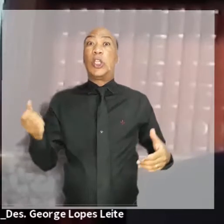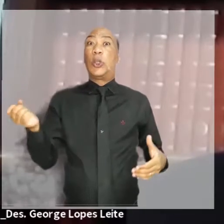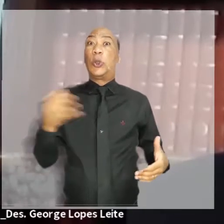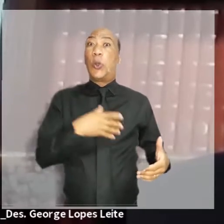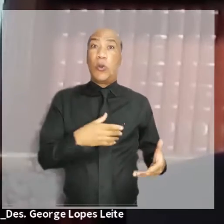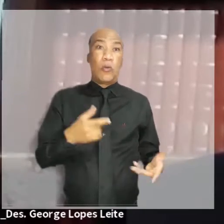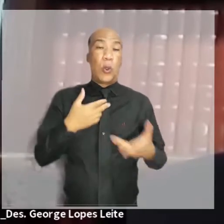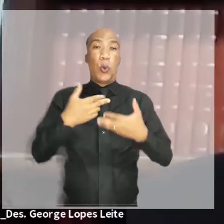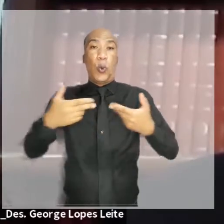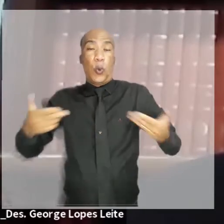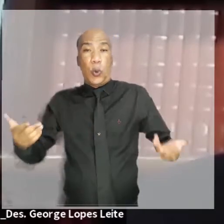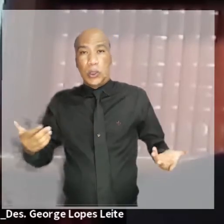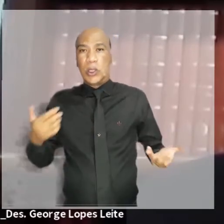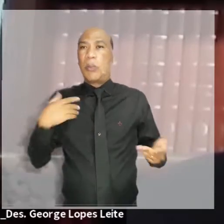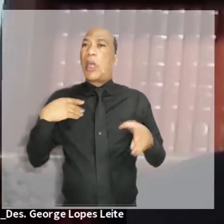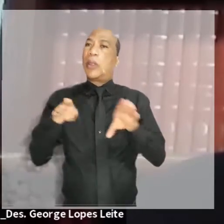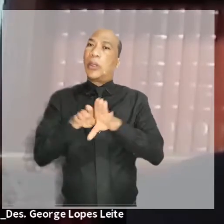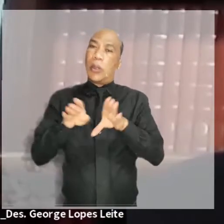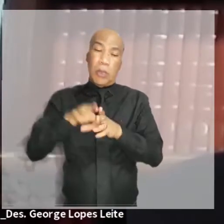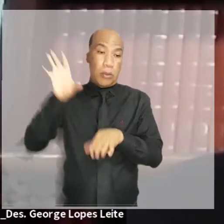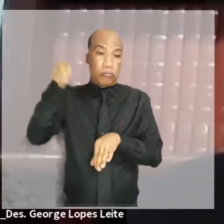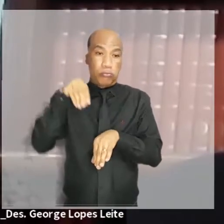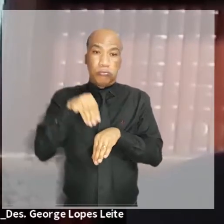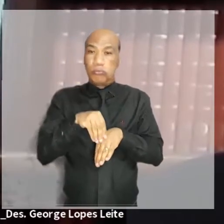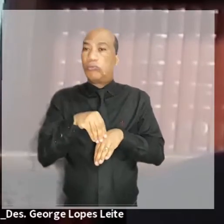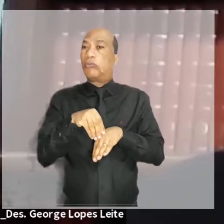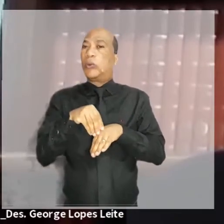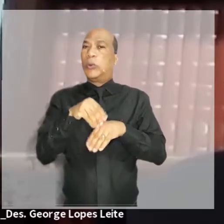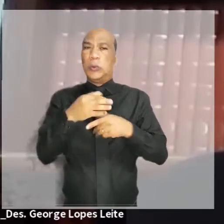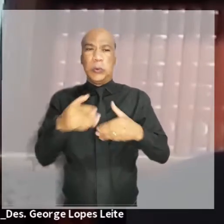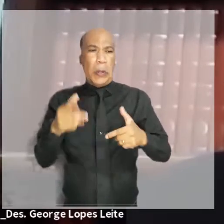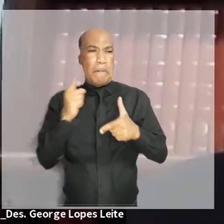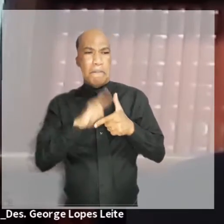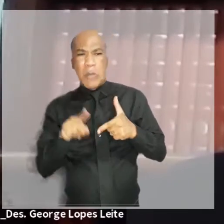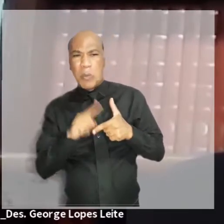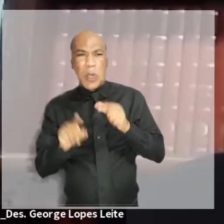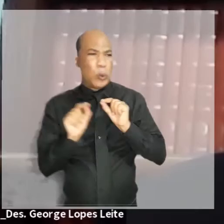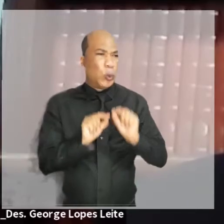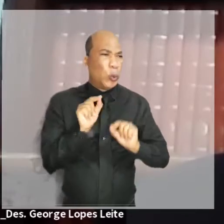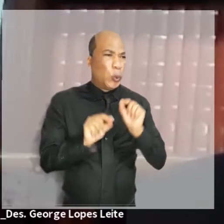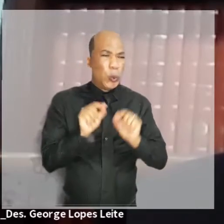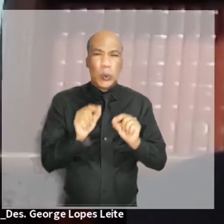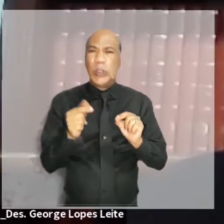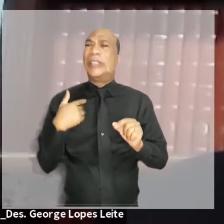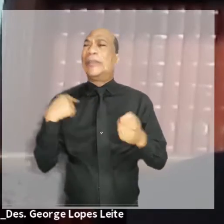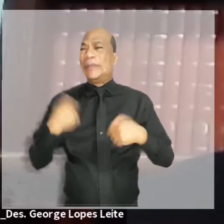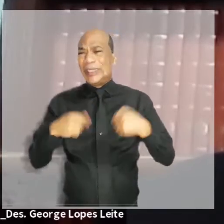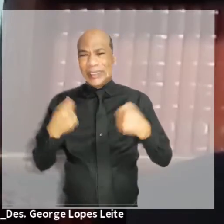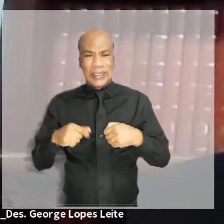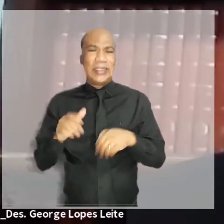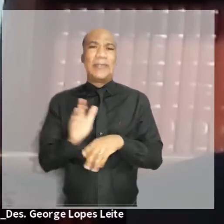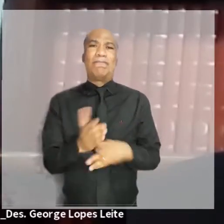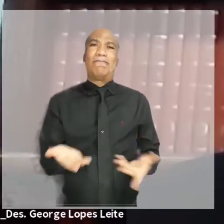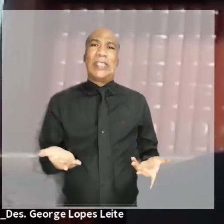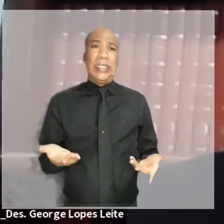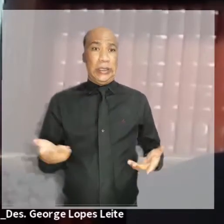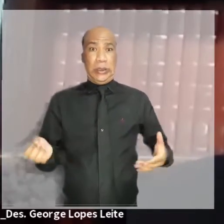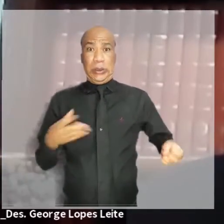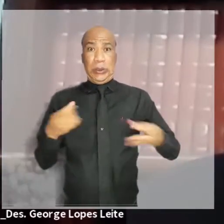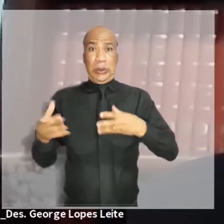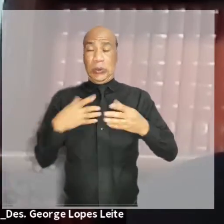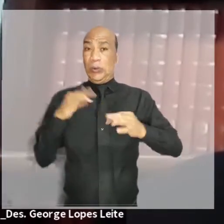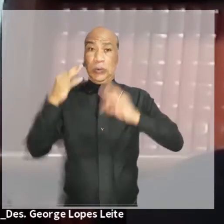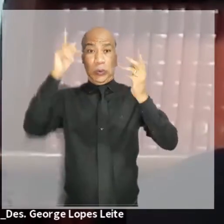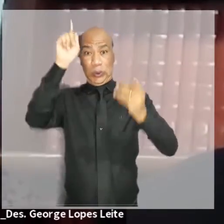que fornece soluções em larga escala, gera novos valores, mas incorpora ao mundo real demandas e problemas que